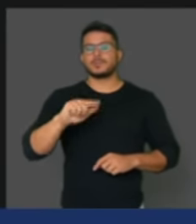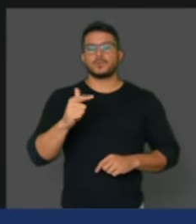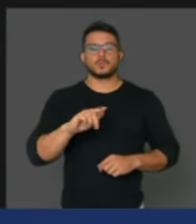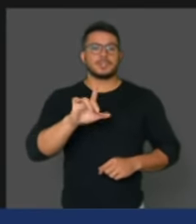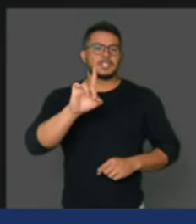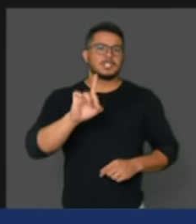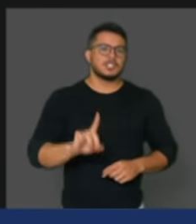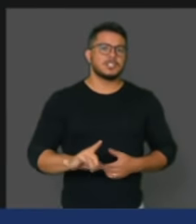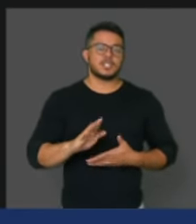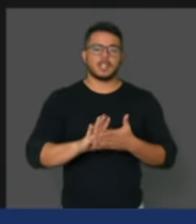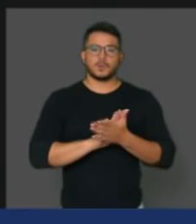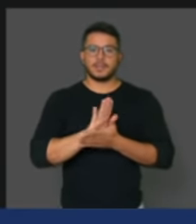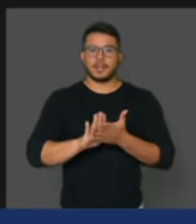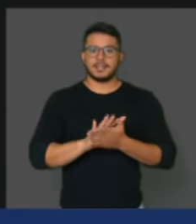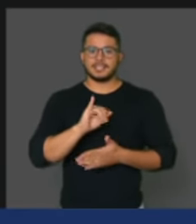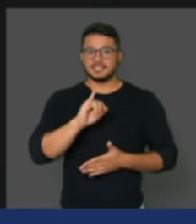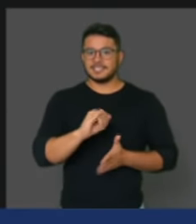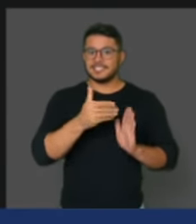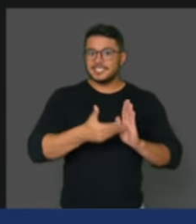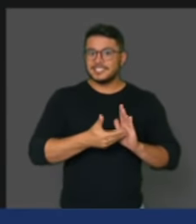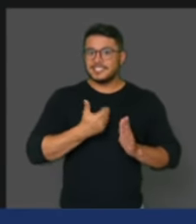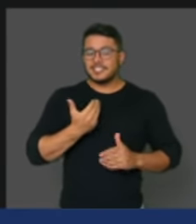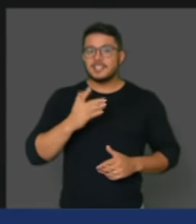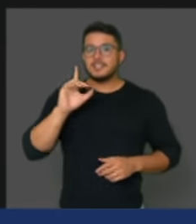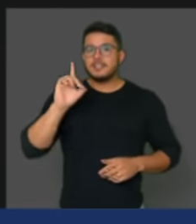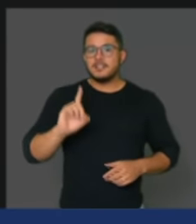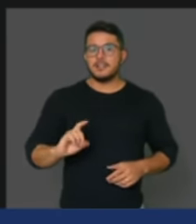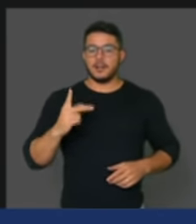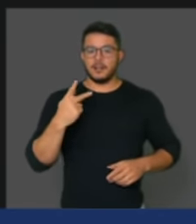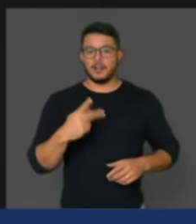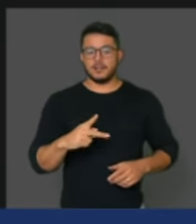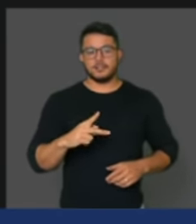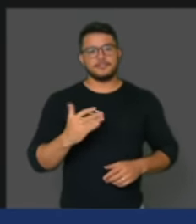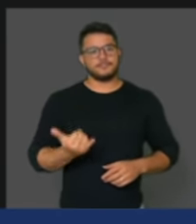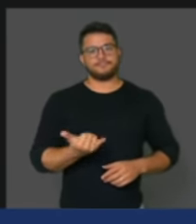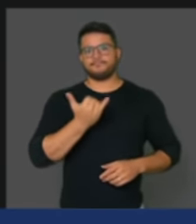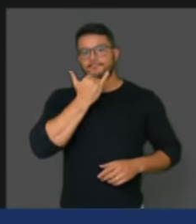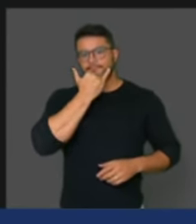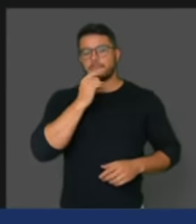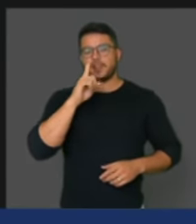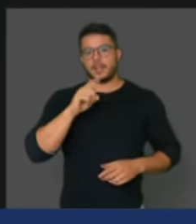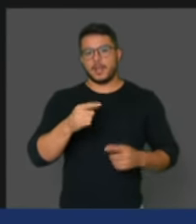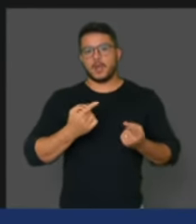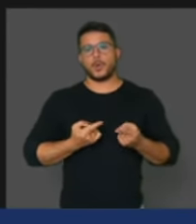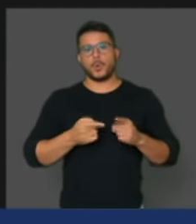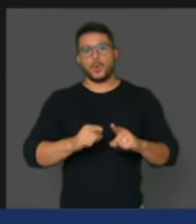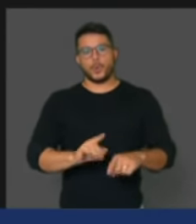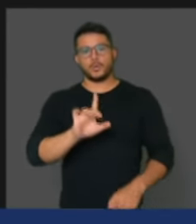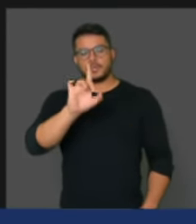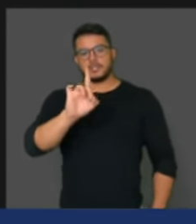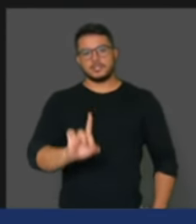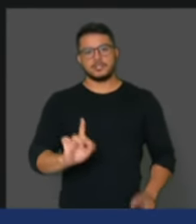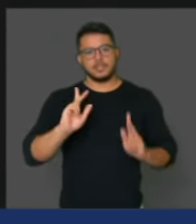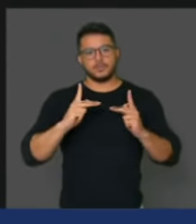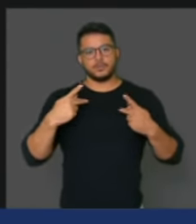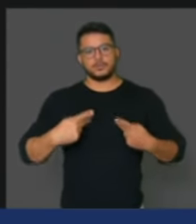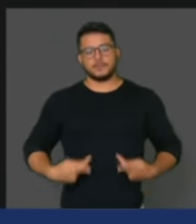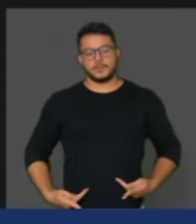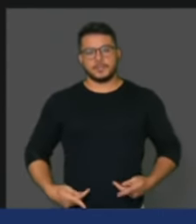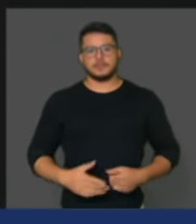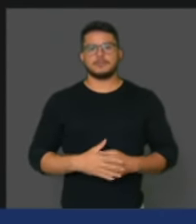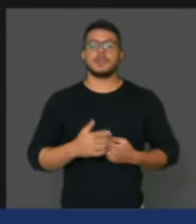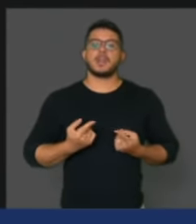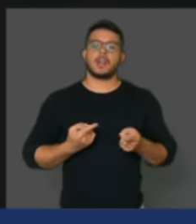direito, é, na realidade, um atentado aos direitos humanos, uma frontal violação à